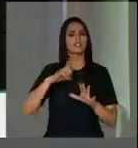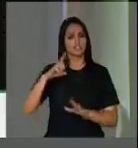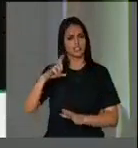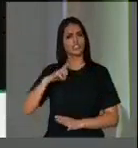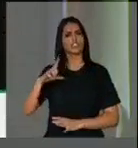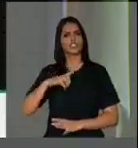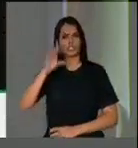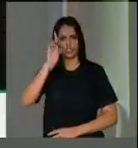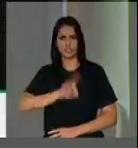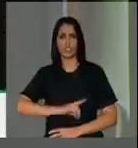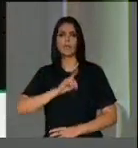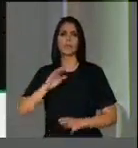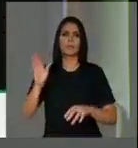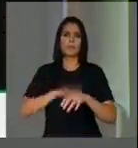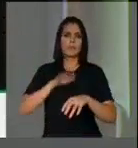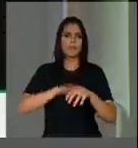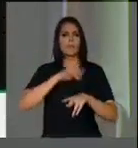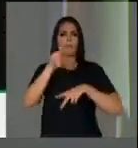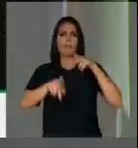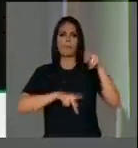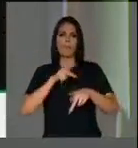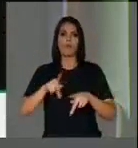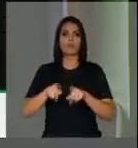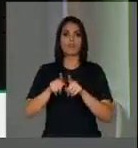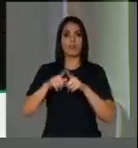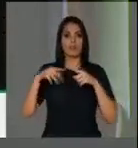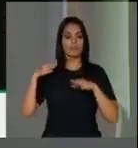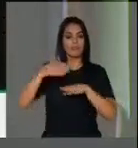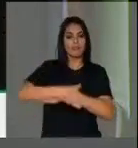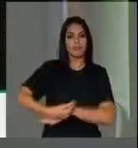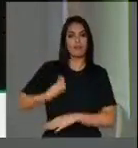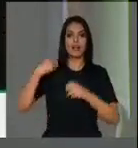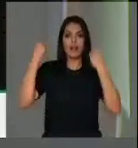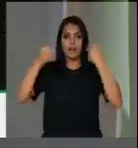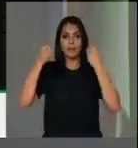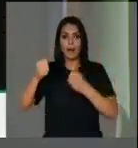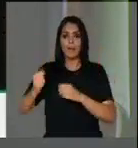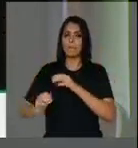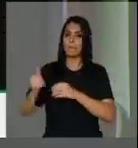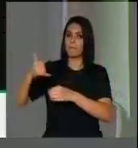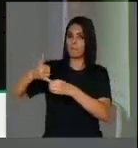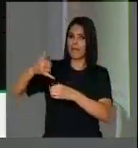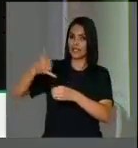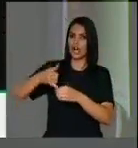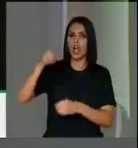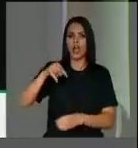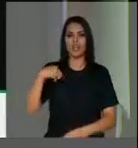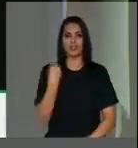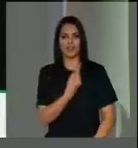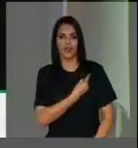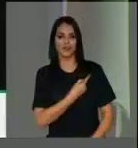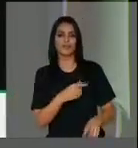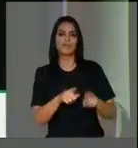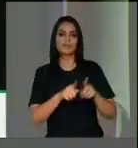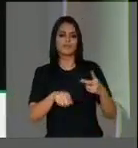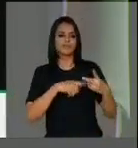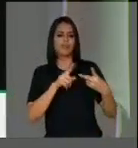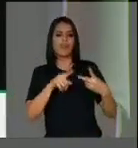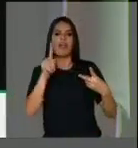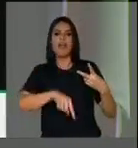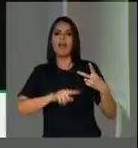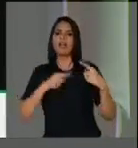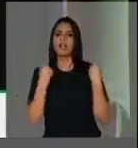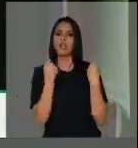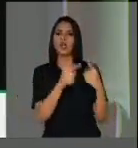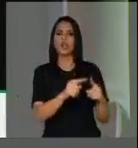Estivemos presentes na campanha do Petróleo é Nosso, estivemos na luta, na linha de frente, na batalha